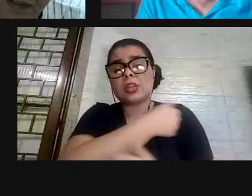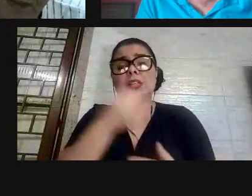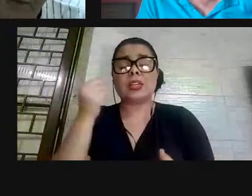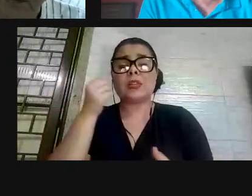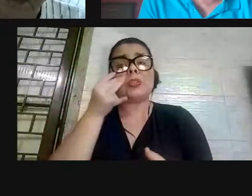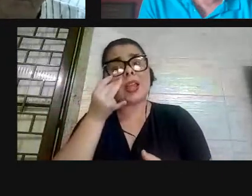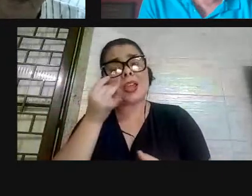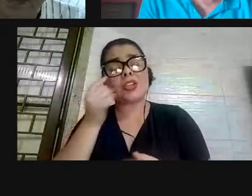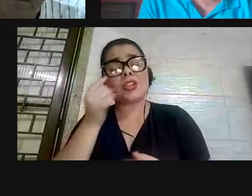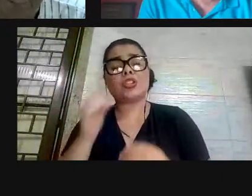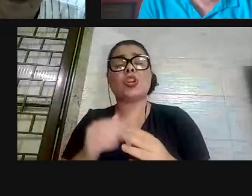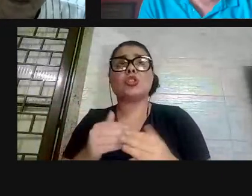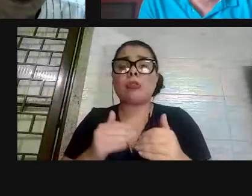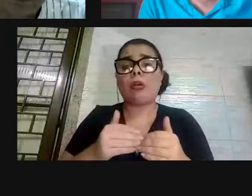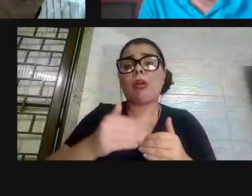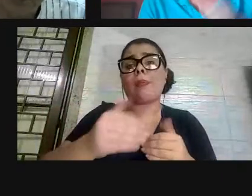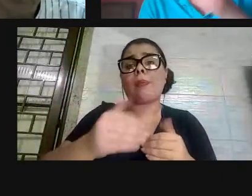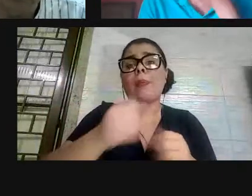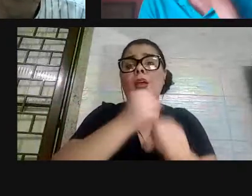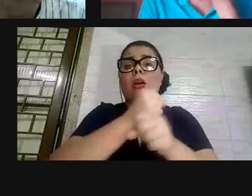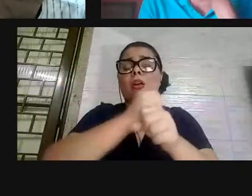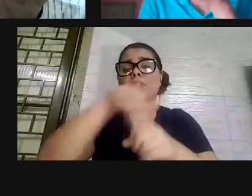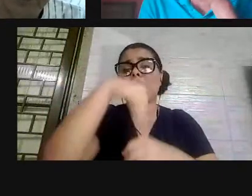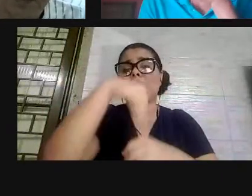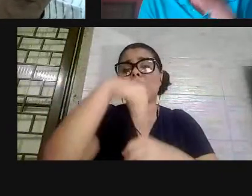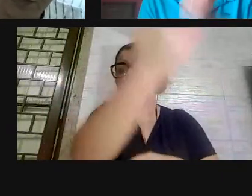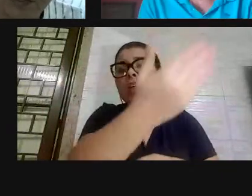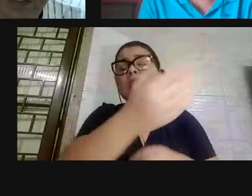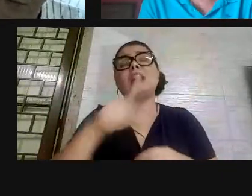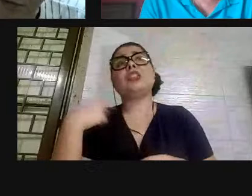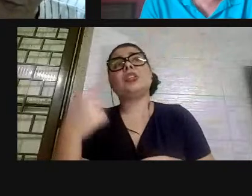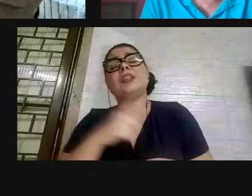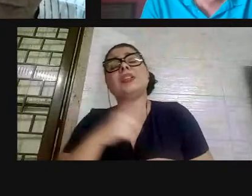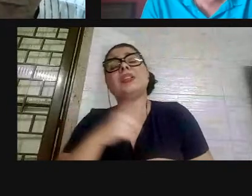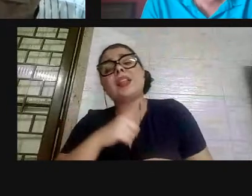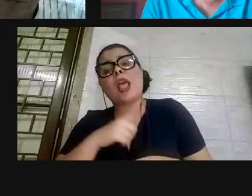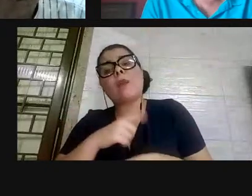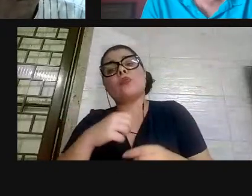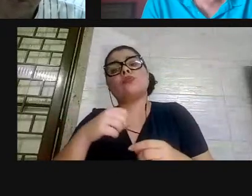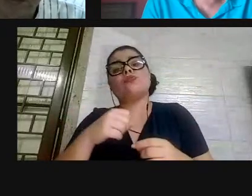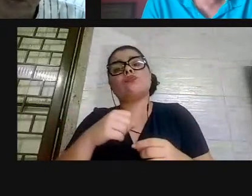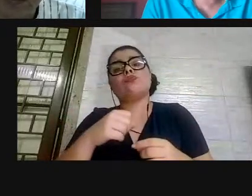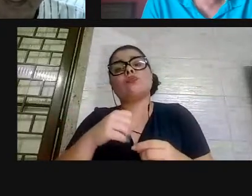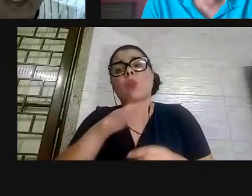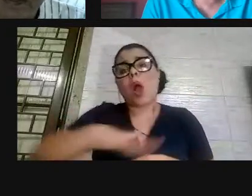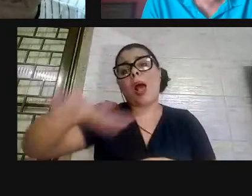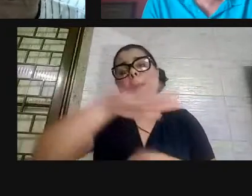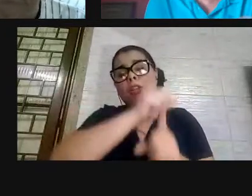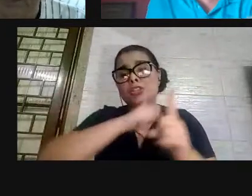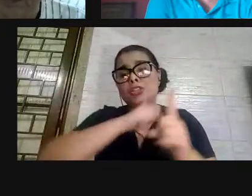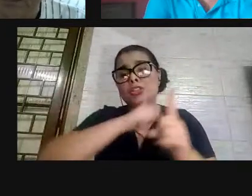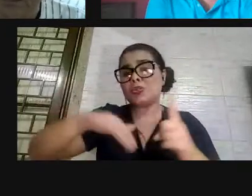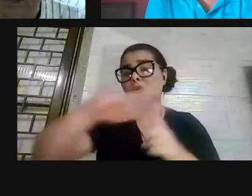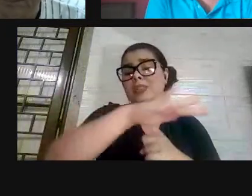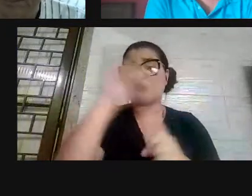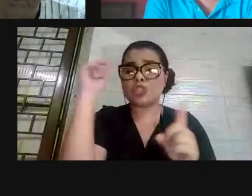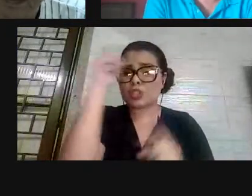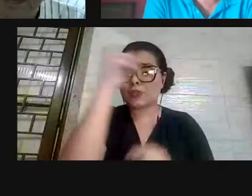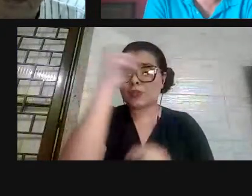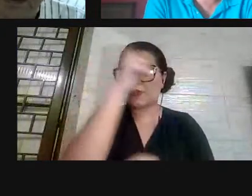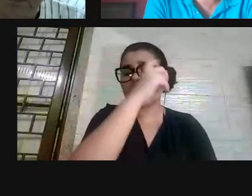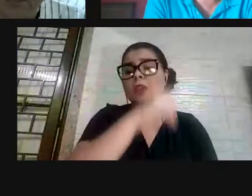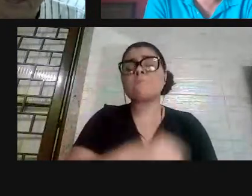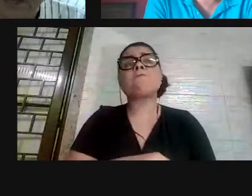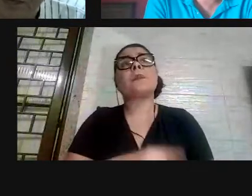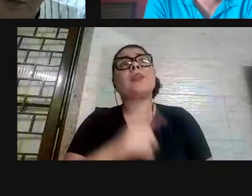evidência a partir do ano que vem, nós estamos em um ambiente social muito inseguro, temos uma negação, da